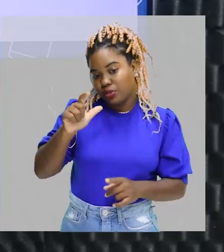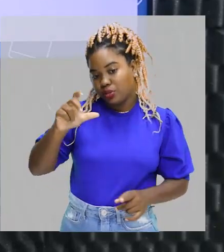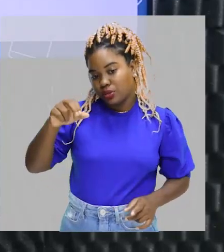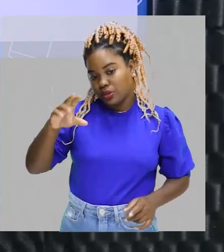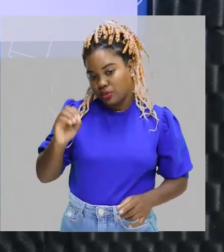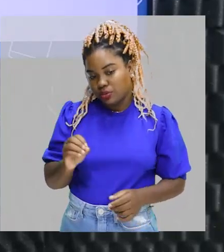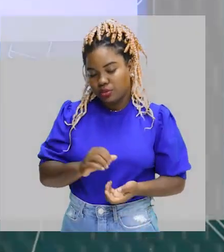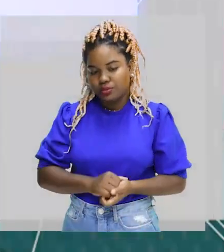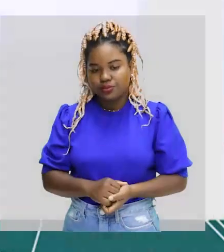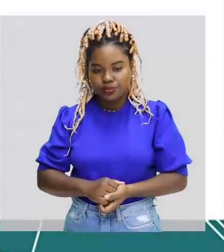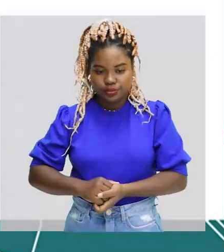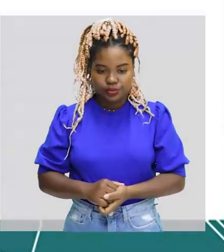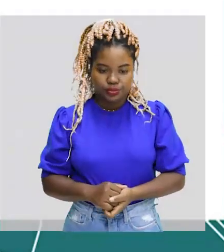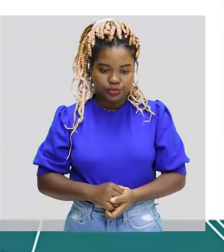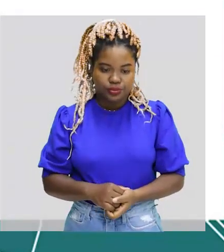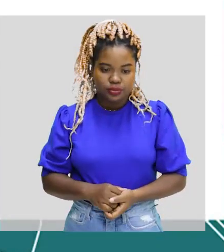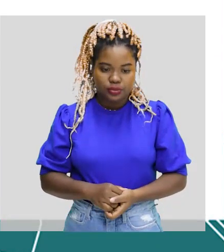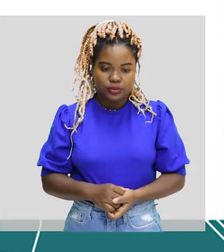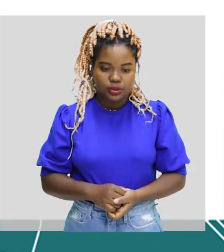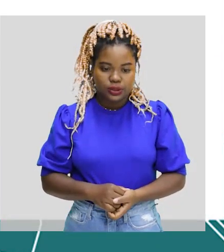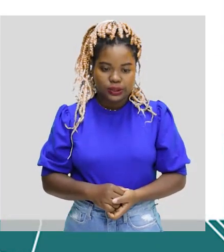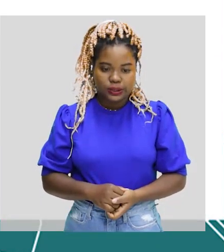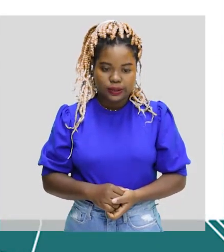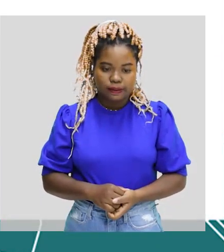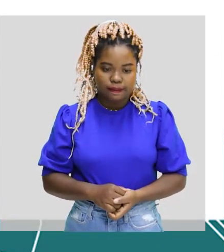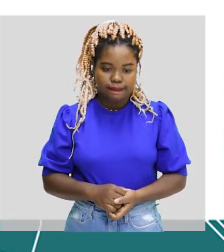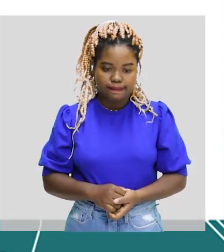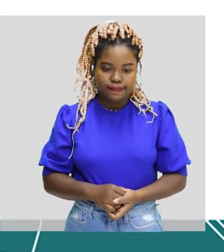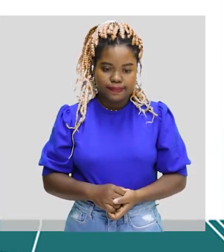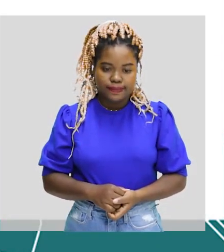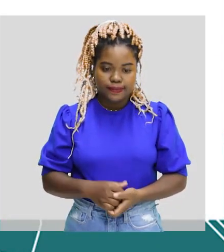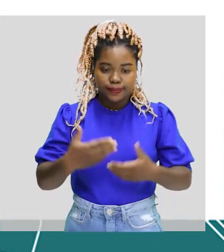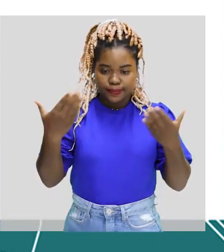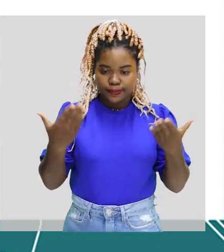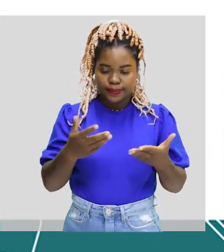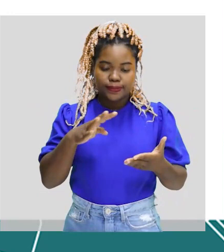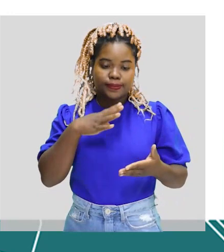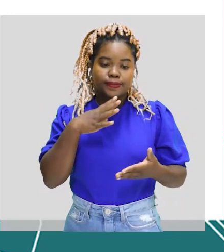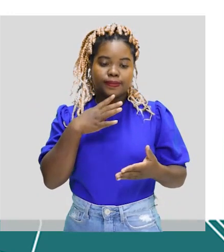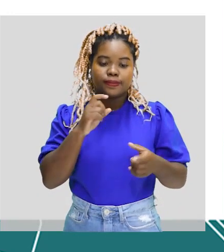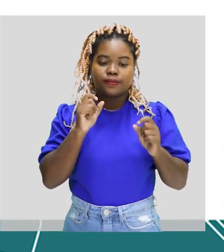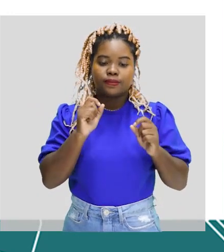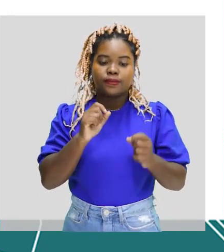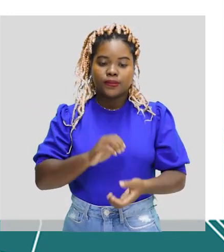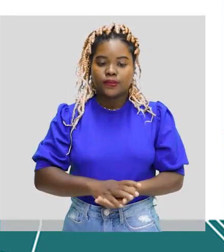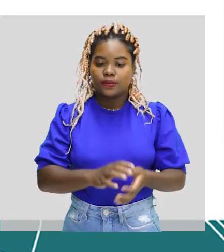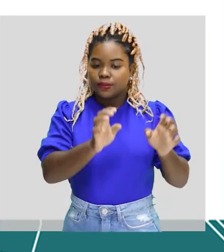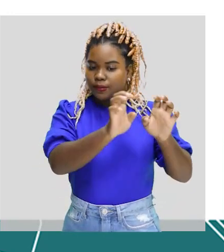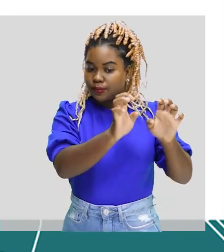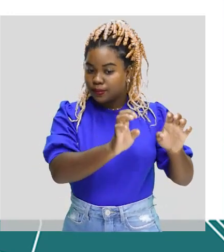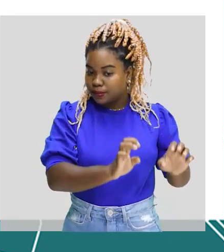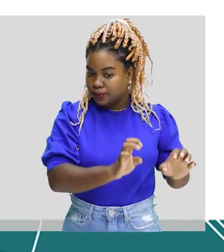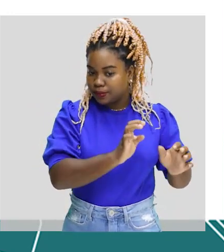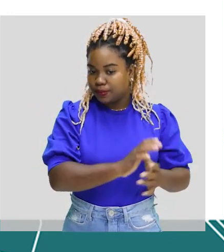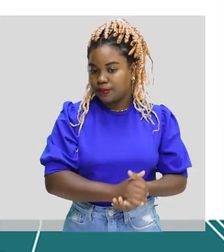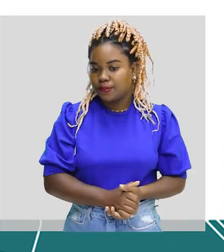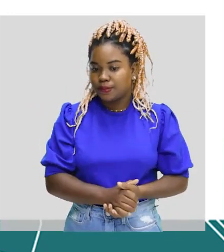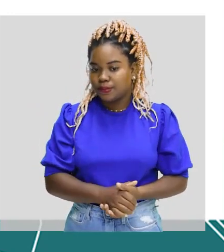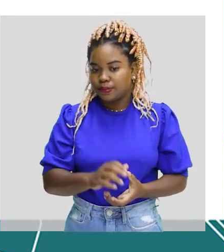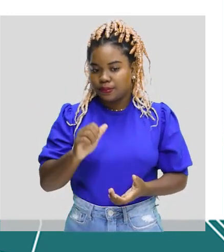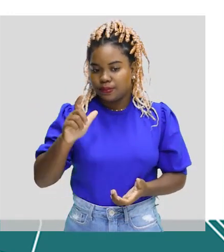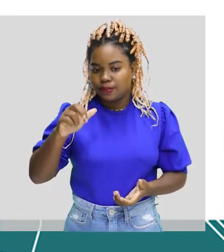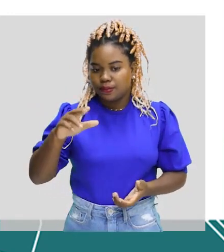tipo de alcano. Show de bola? Agora, vamos conhecer um pouco sobre a estrutura dos